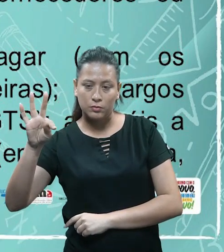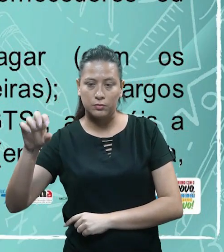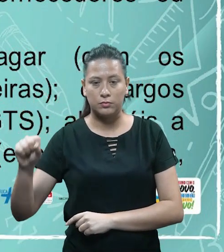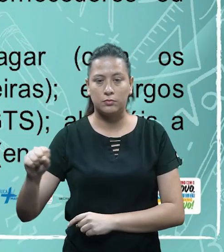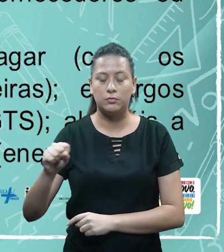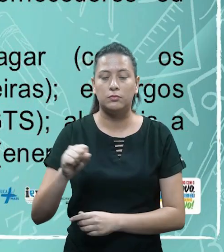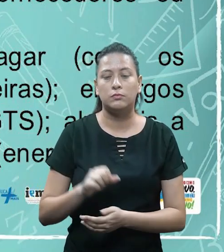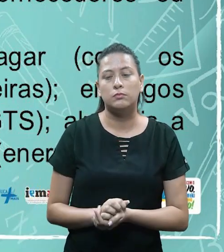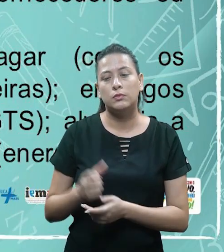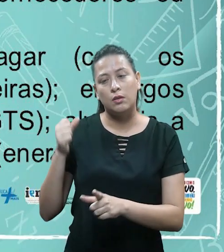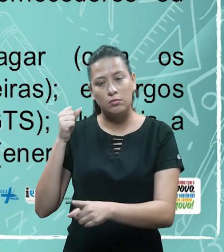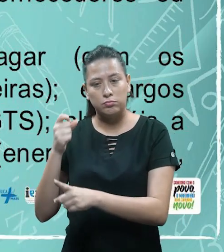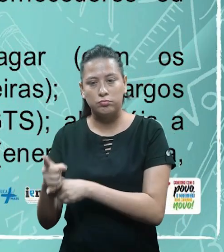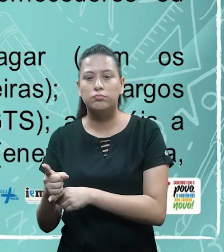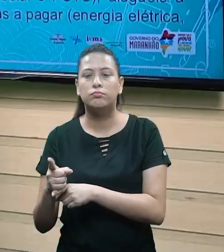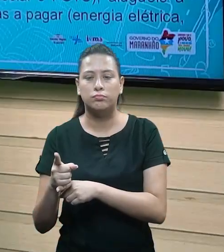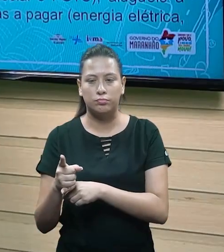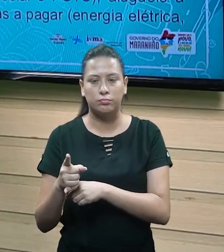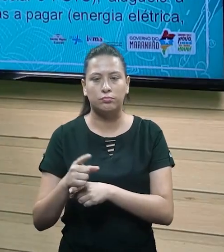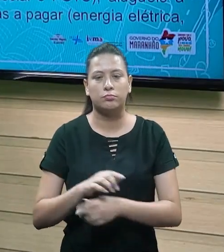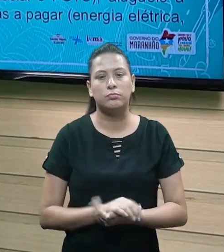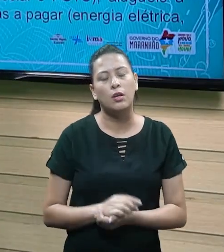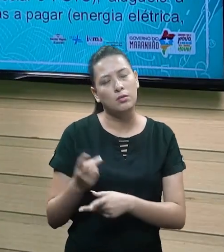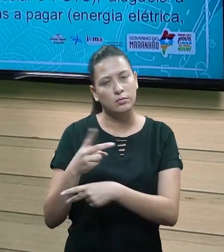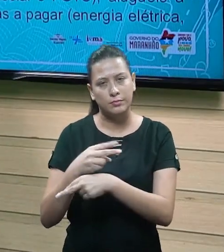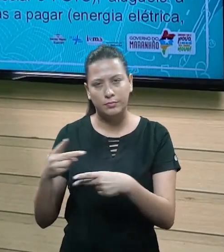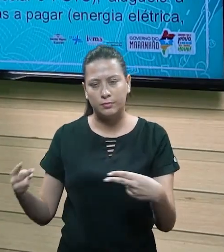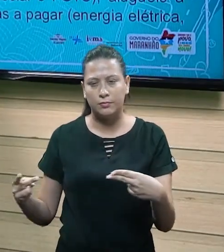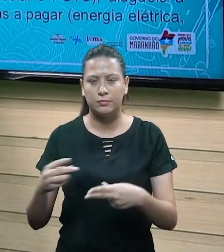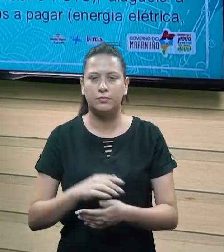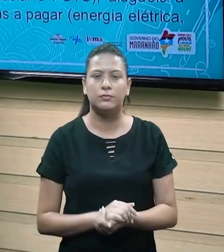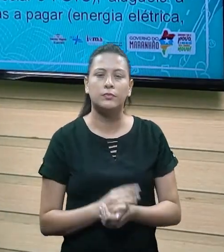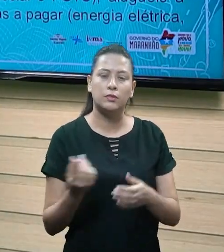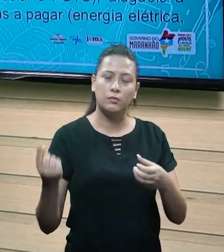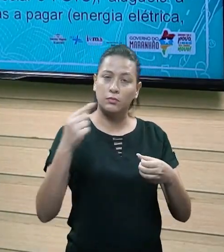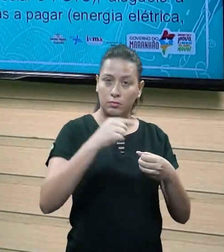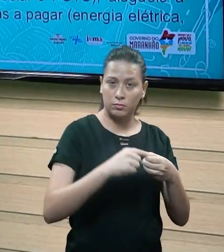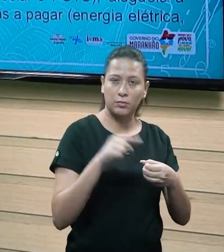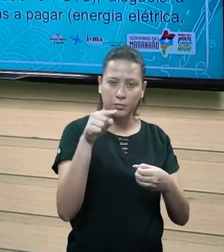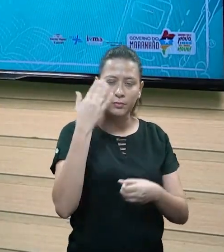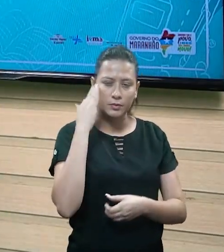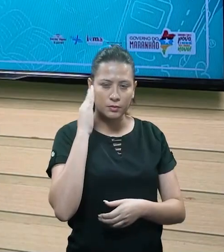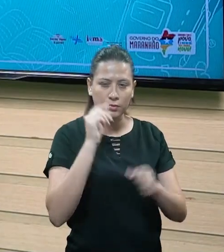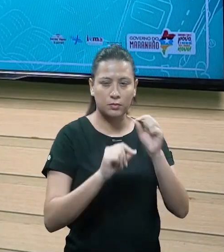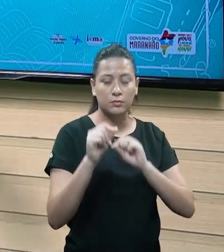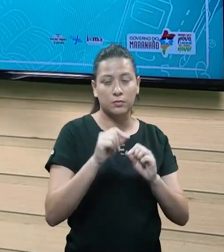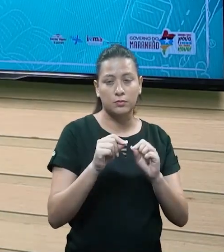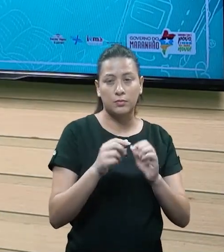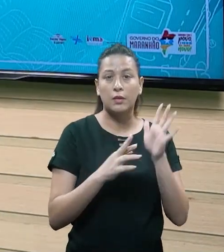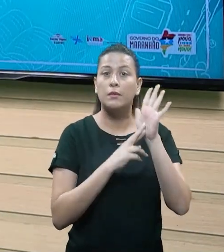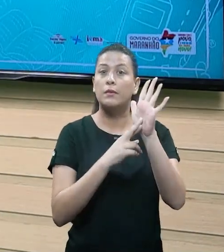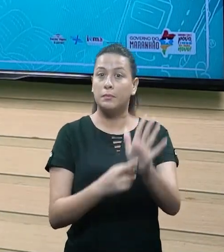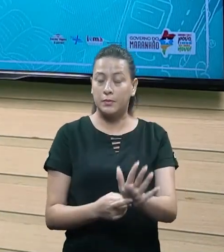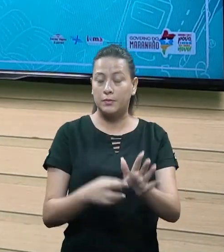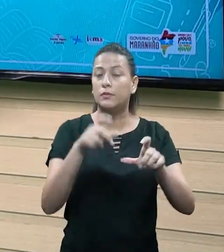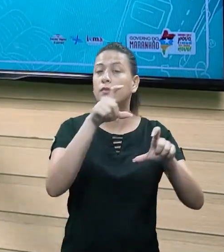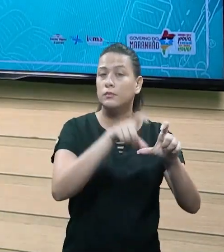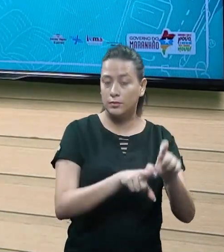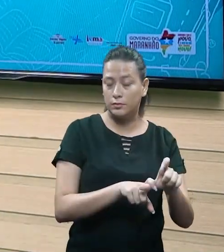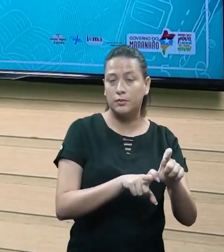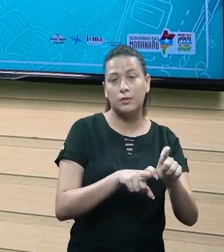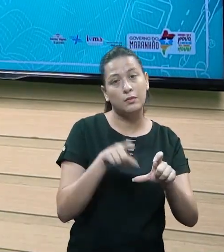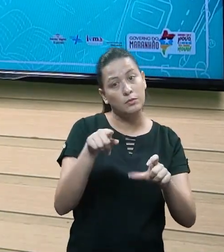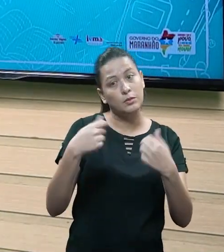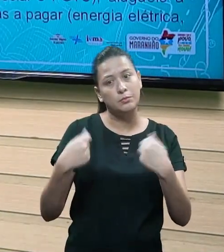aluguéis a pagar, contas e assim por diante. Então, essas situações são as, voltando o slide para vocês compreenderem, as obrigações vão